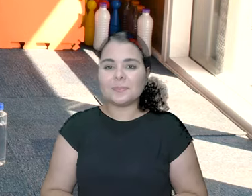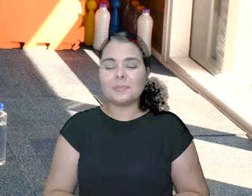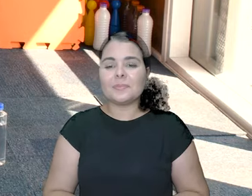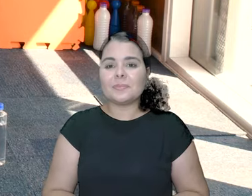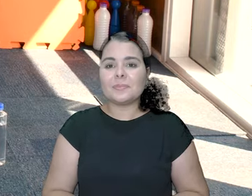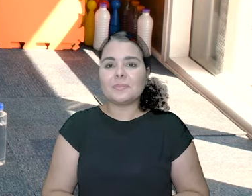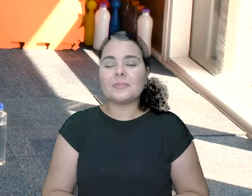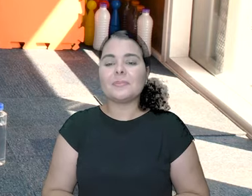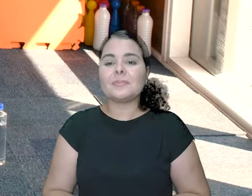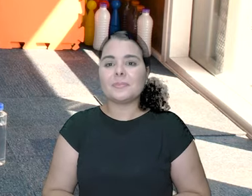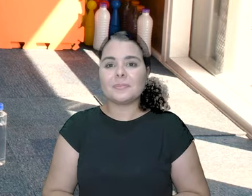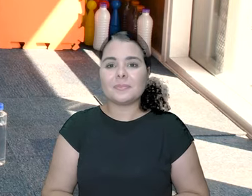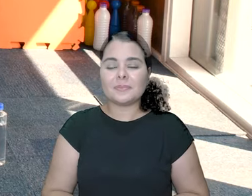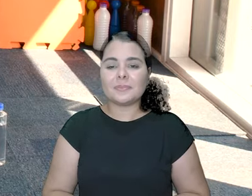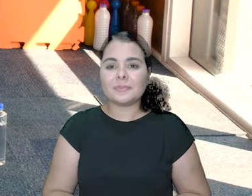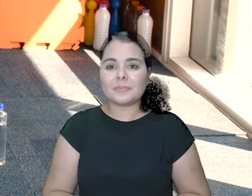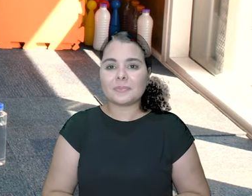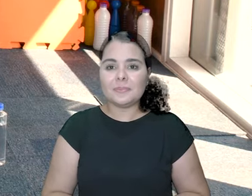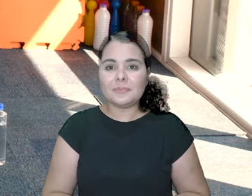Vamos,